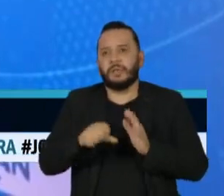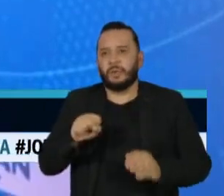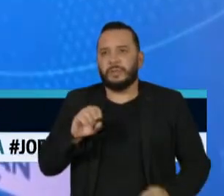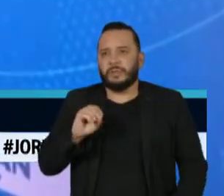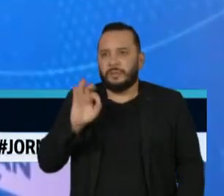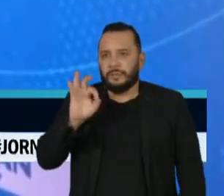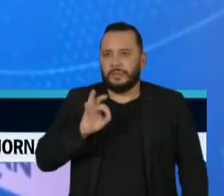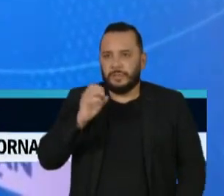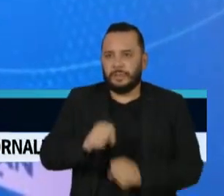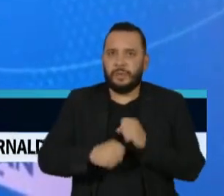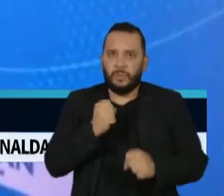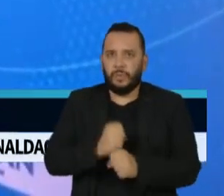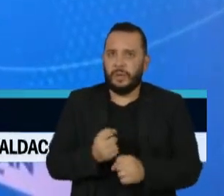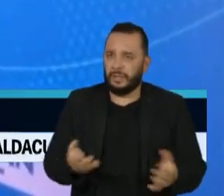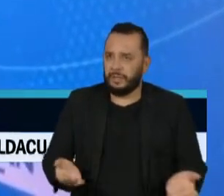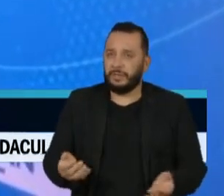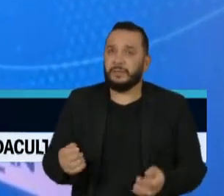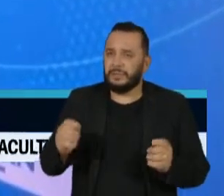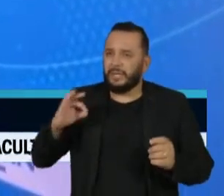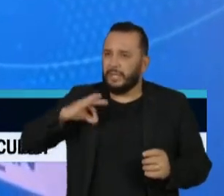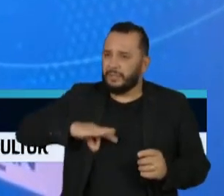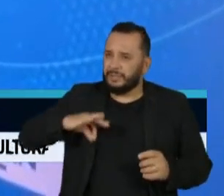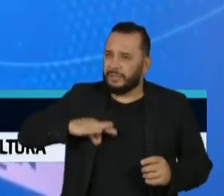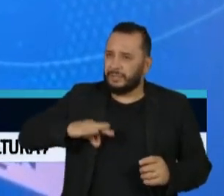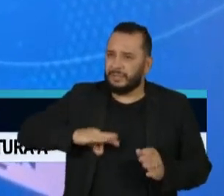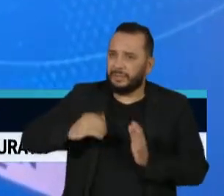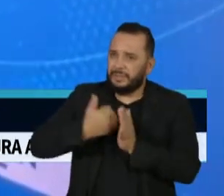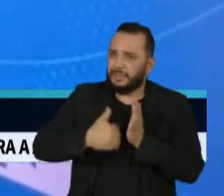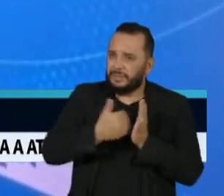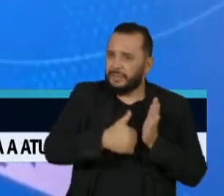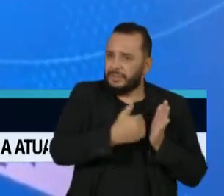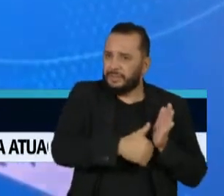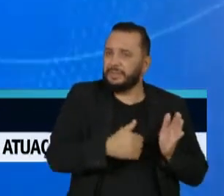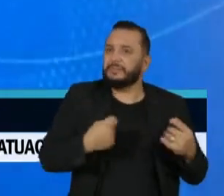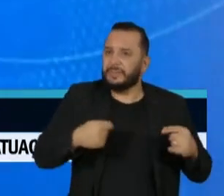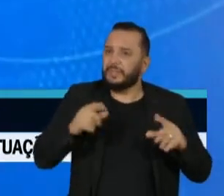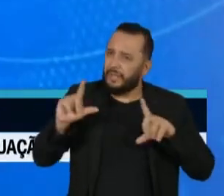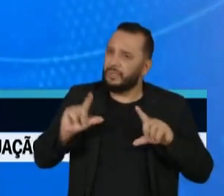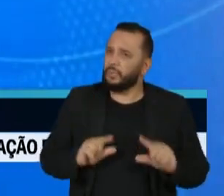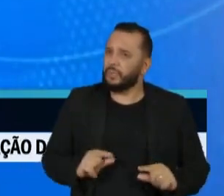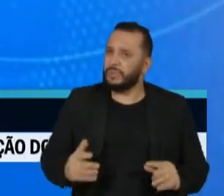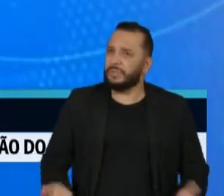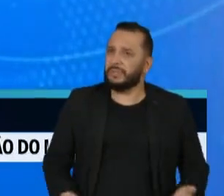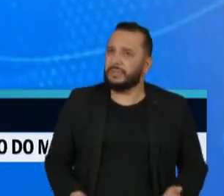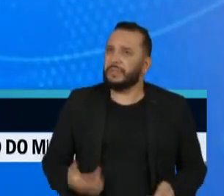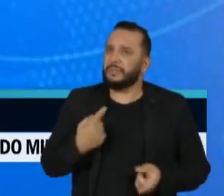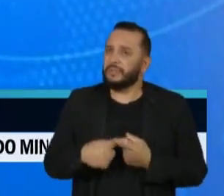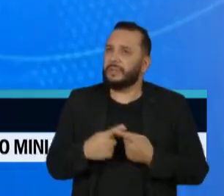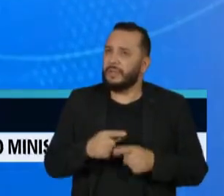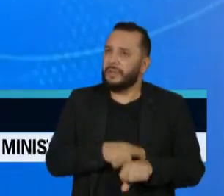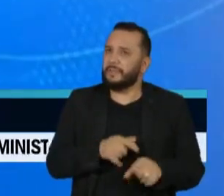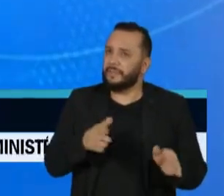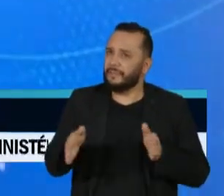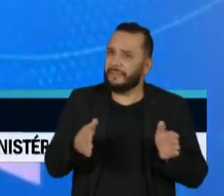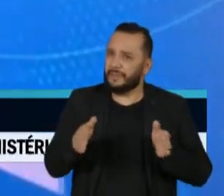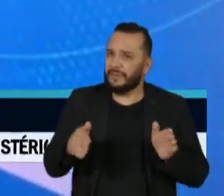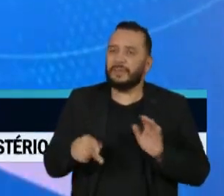garantia, de conta em folha, se puderem reduzir o máximo possível, porque ainda estamos atravessando, estamos no final da